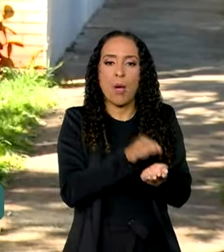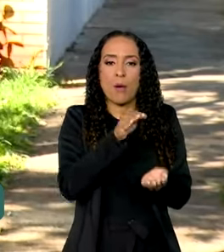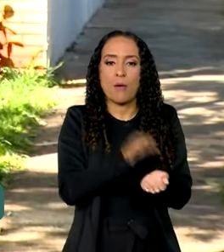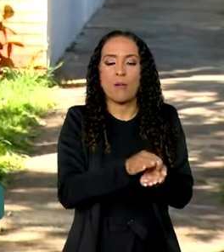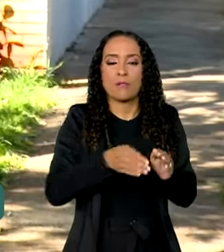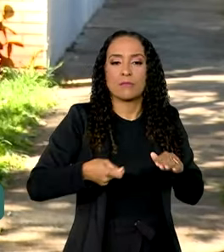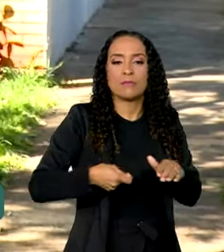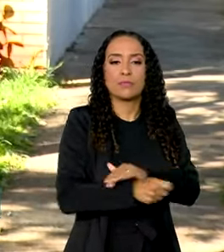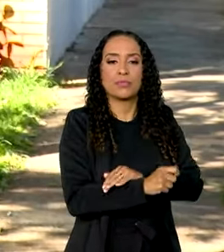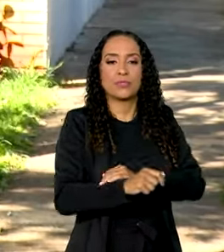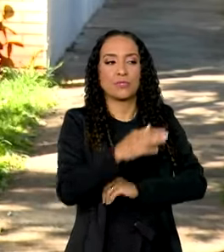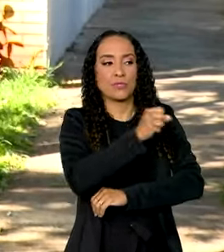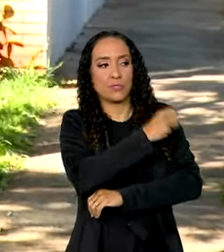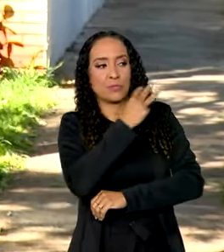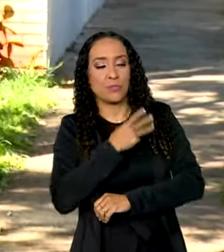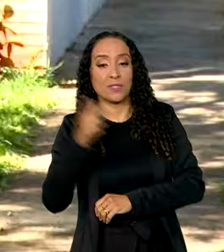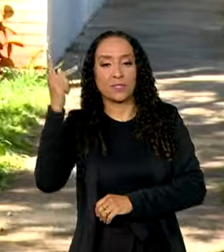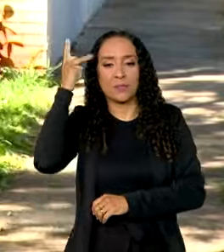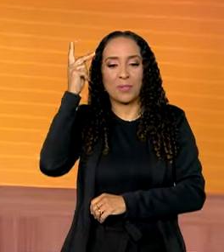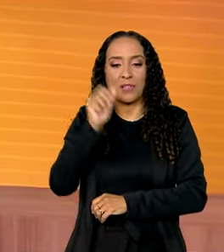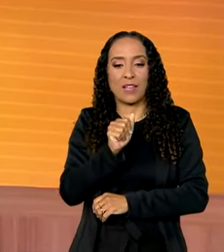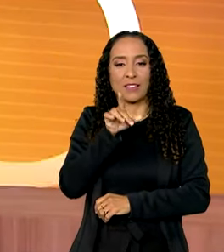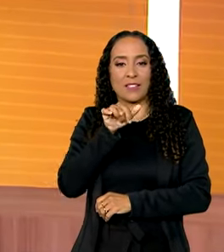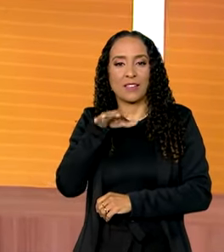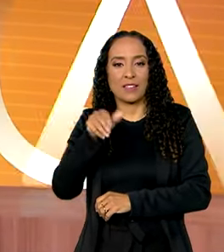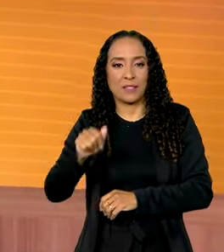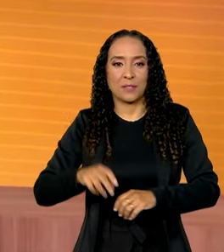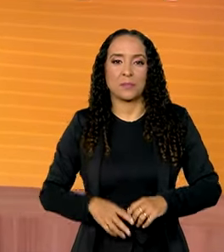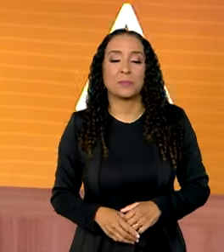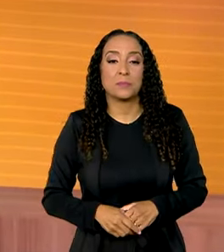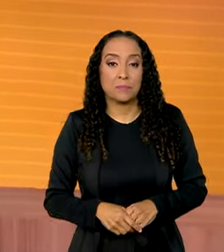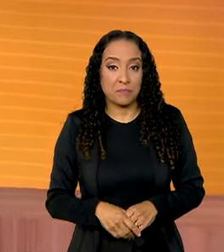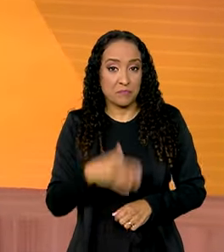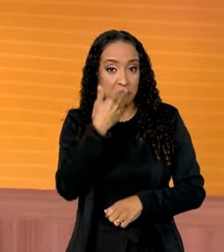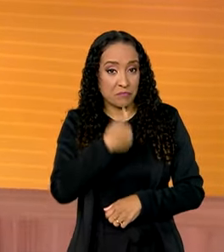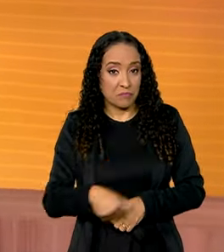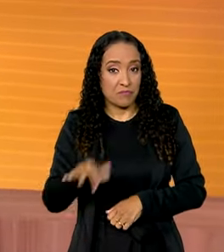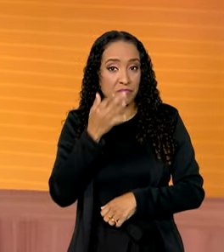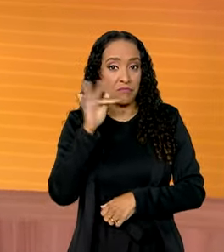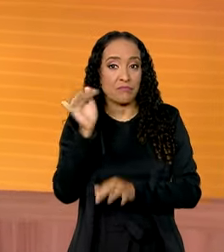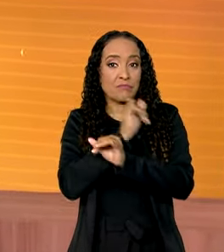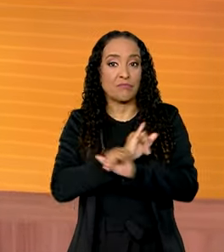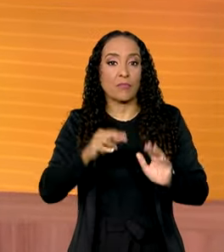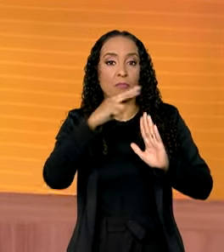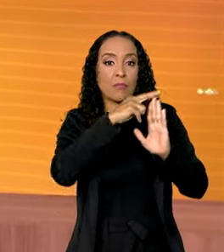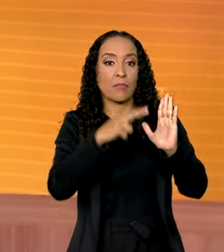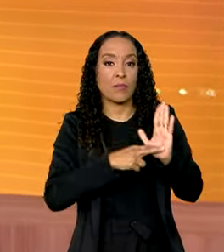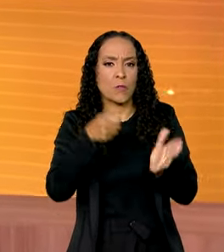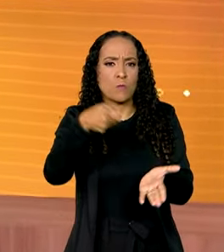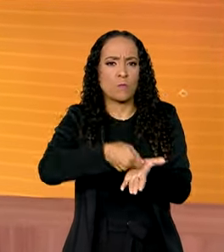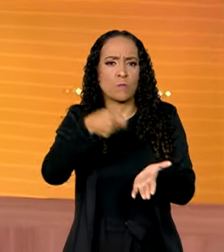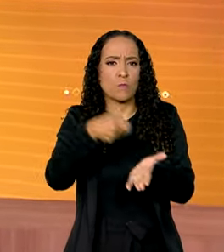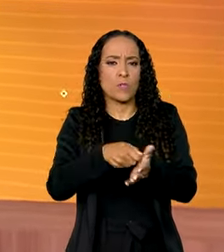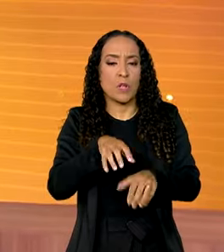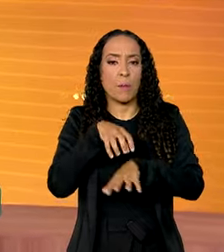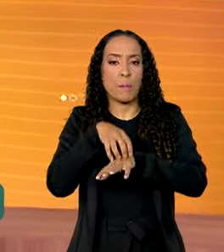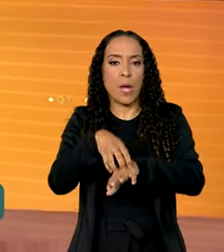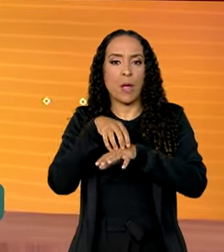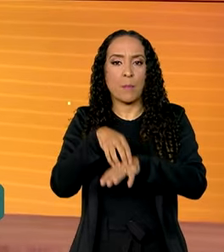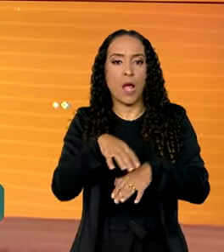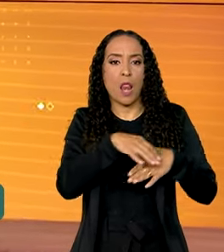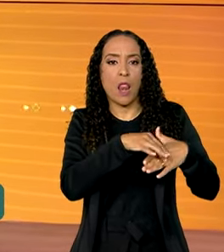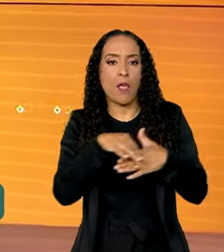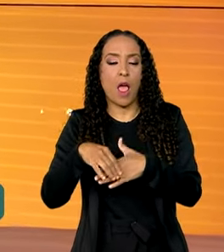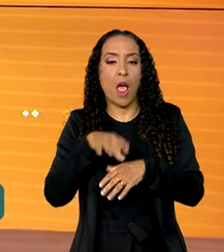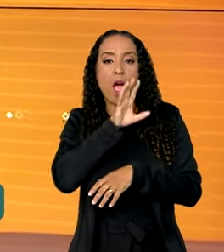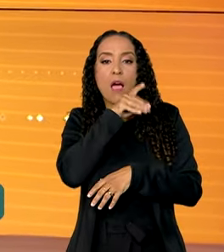médio. De São Paulo, Adriana Natale. Olha, o governo federal anunciou regras mais rígidas para o transporte de